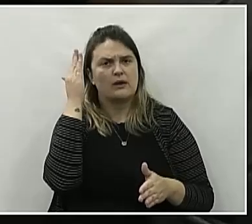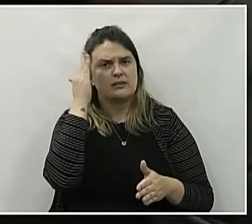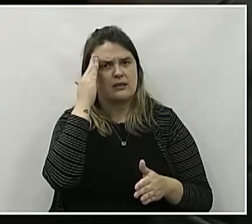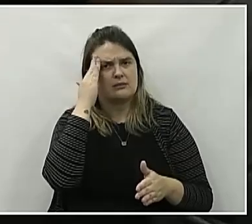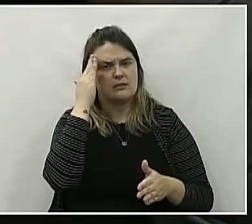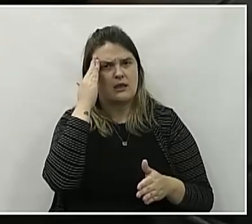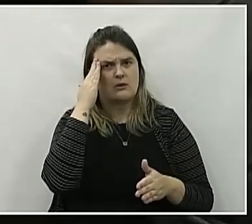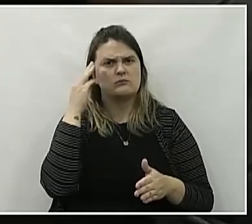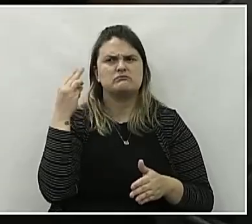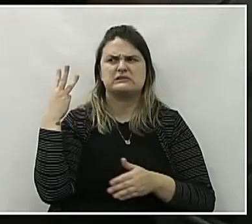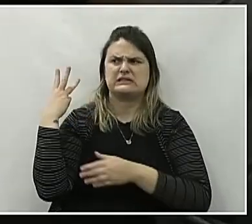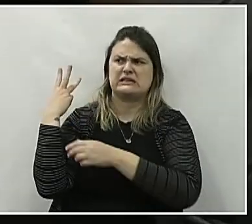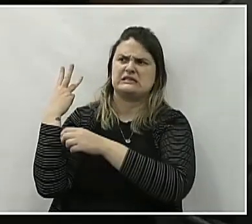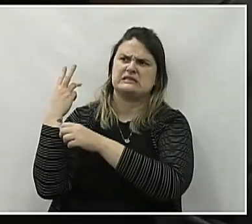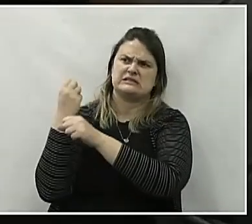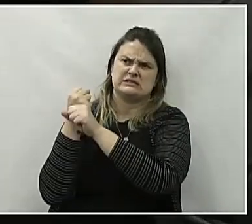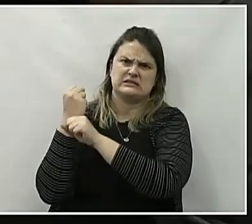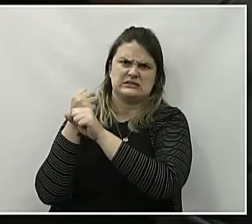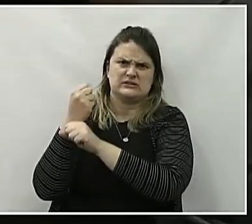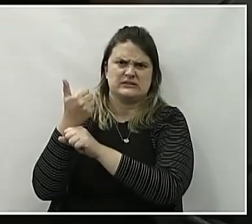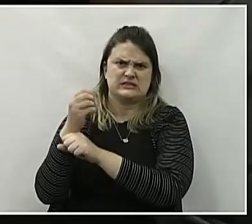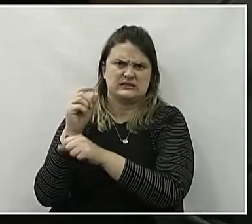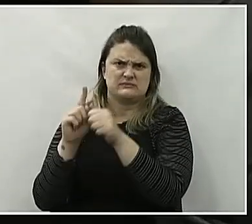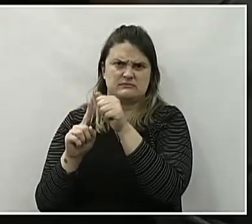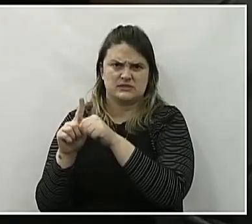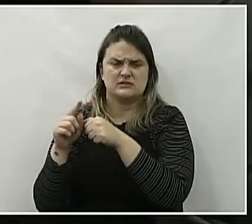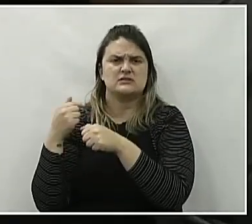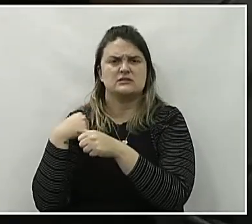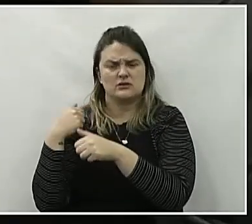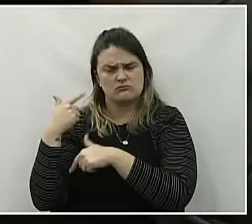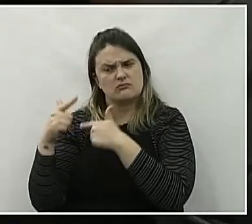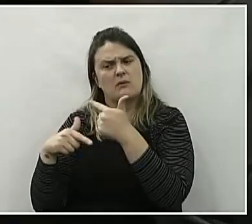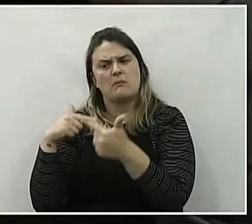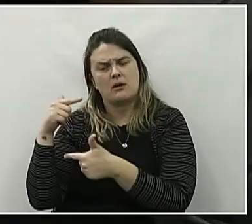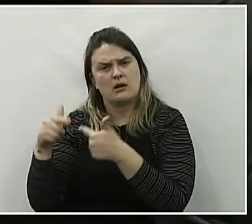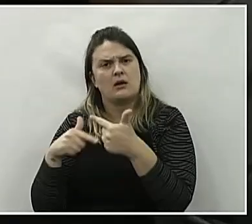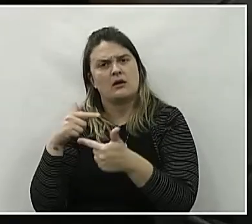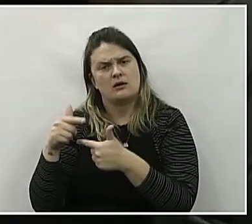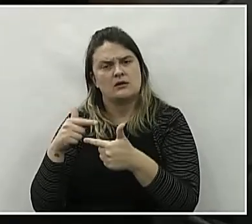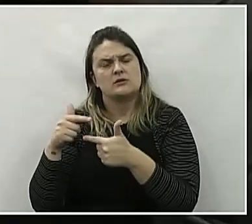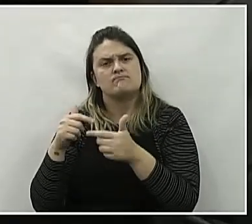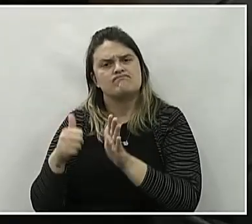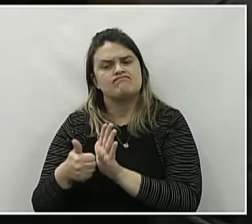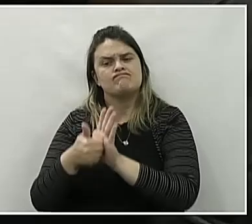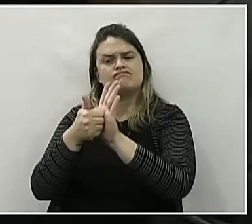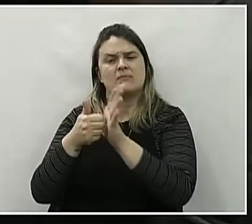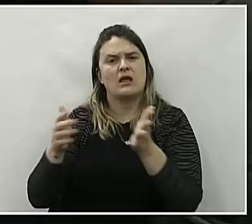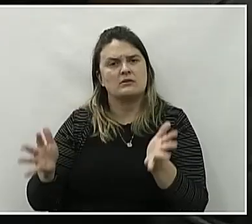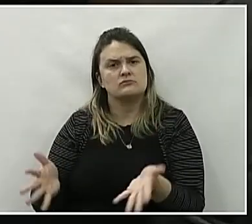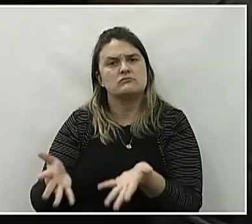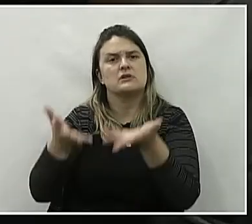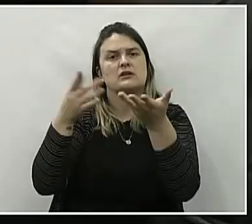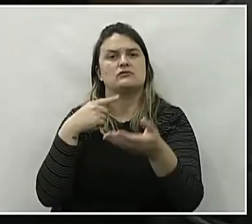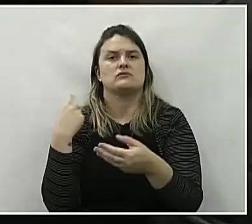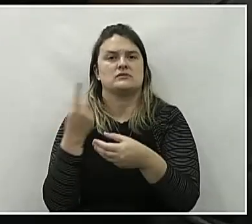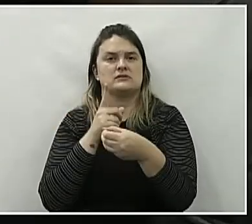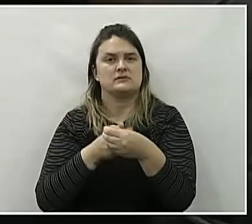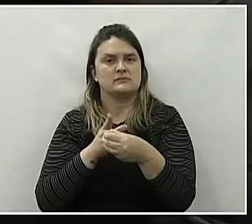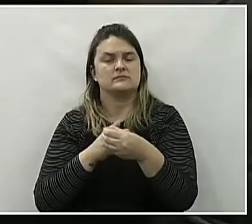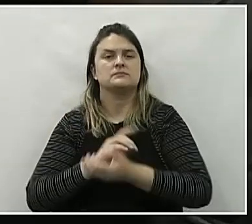durante esses 3 anos e 10 meses eu pude contribuir de maneira positiva para a nossa cidade.